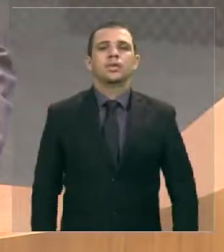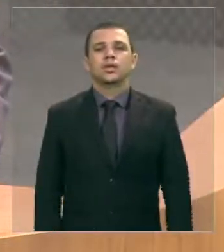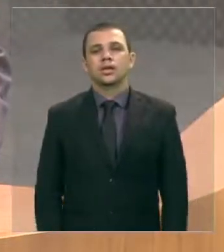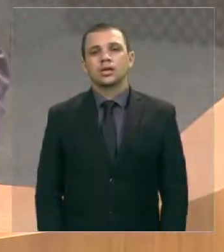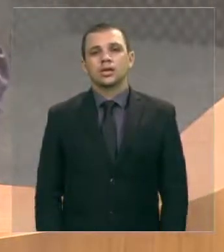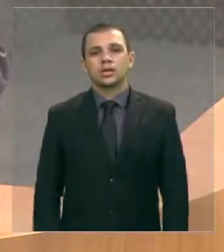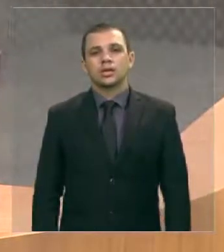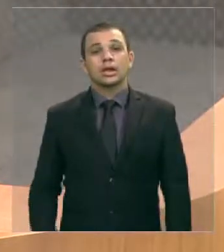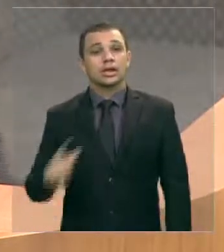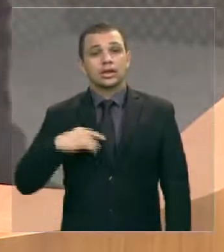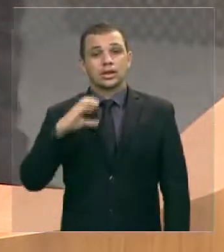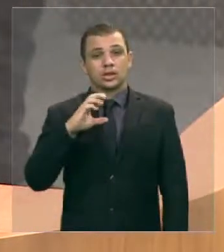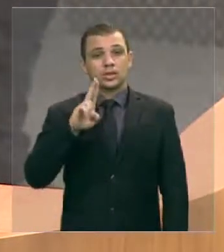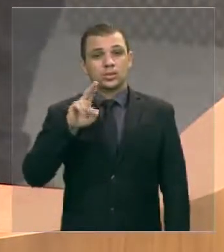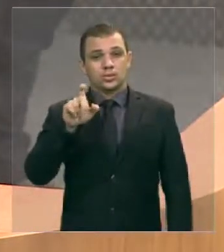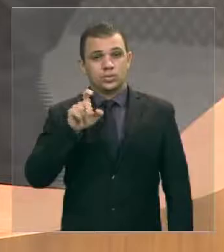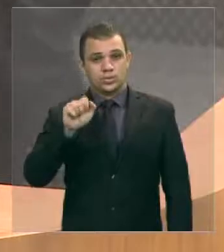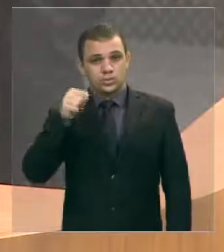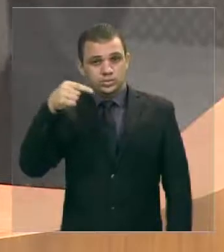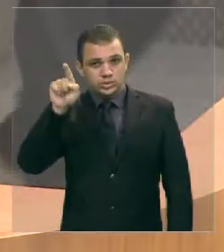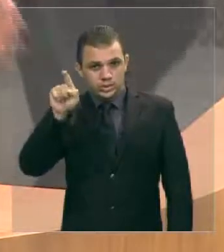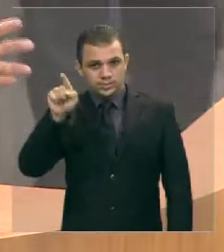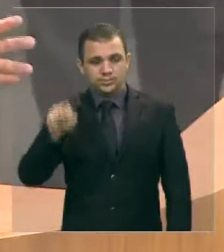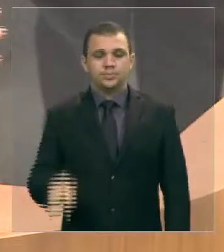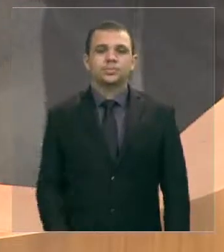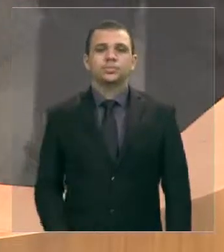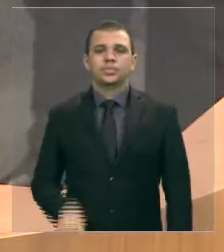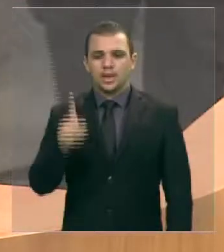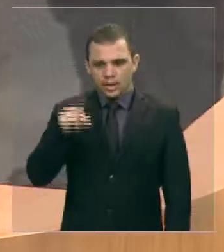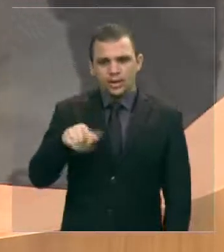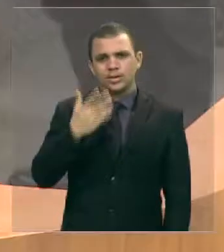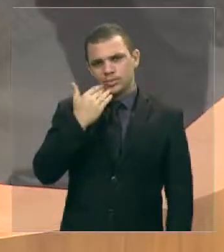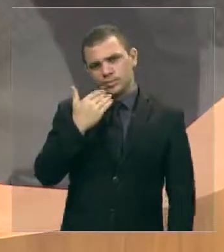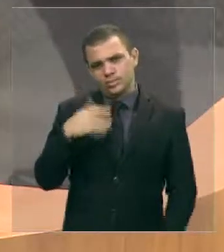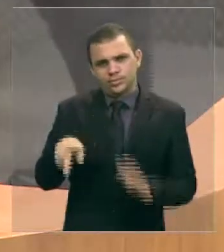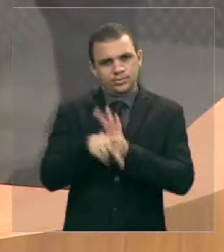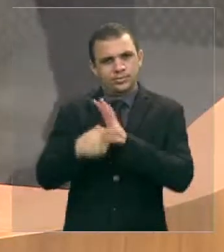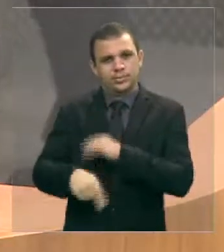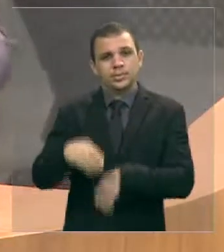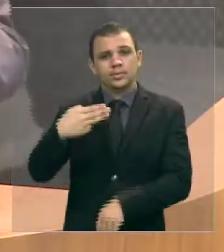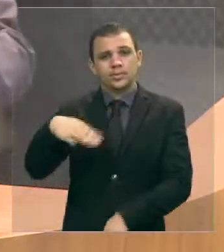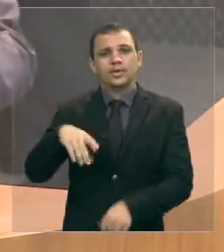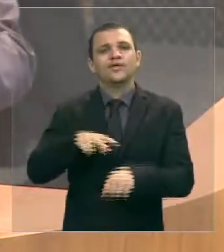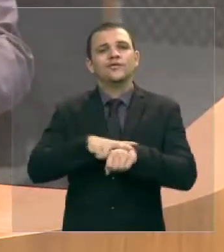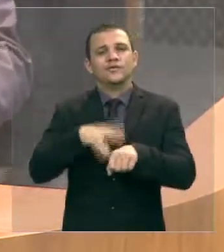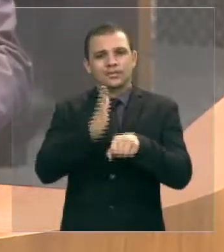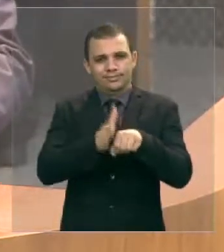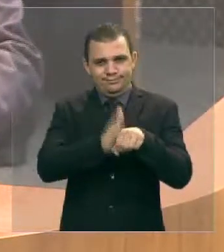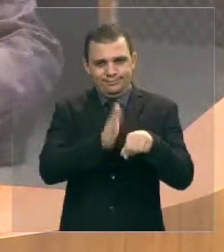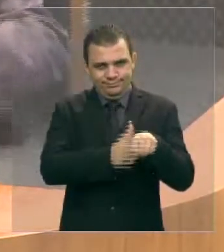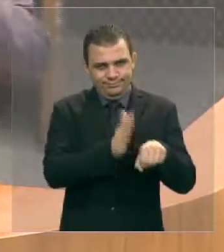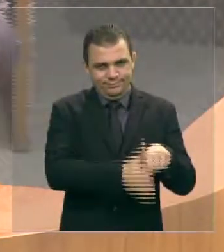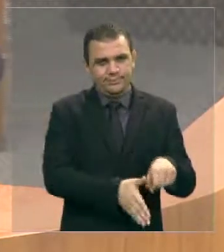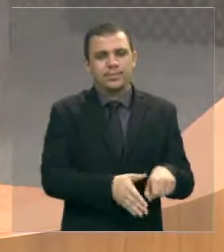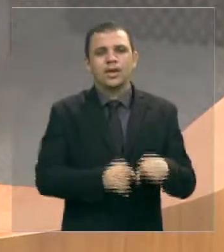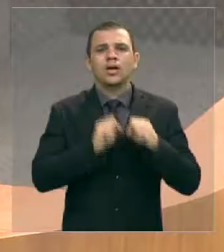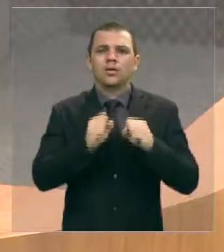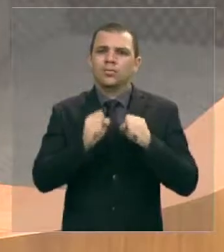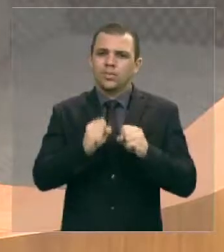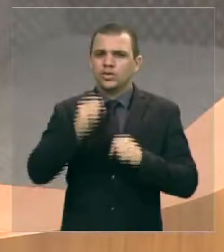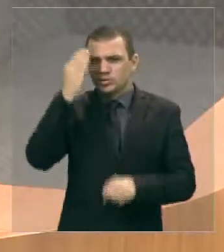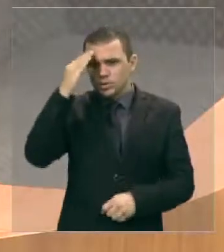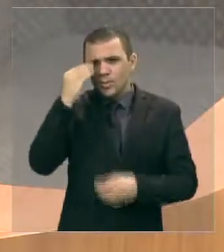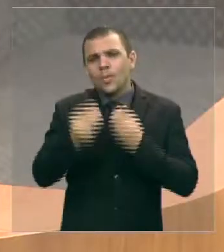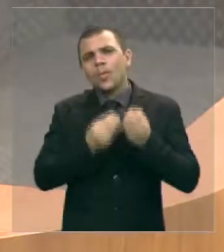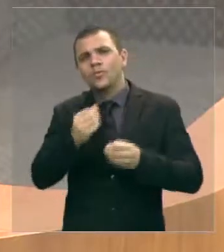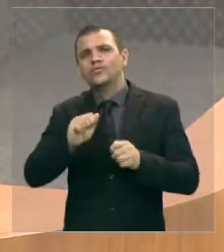cuchá o cuchá é uma comida típica do Maranhão e ela pode ser reconhecida o modo de fazer o